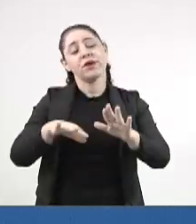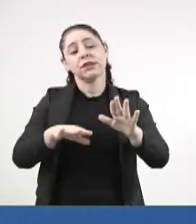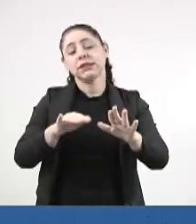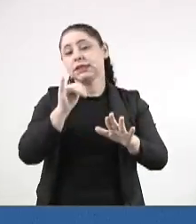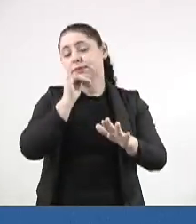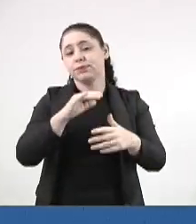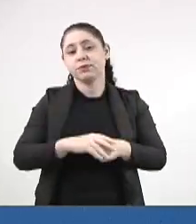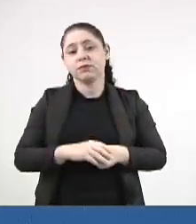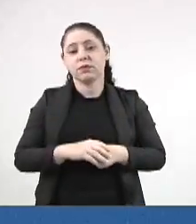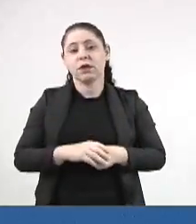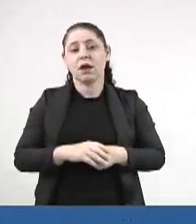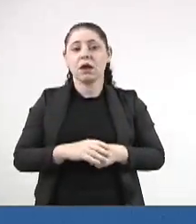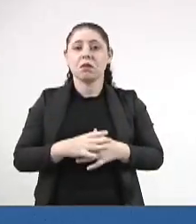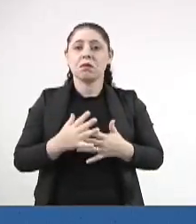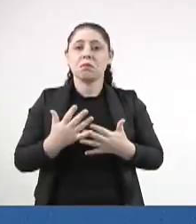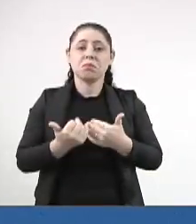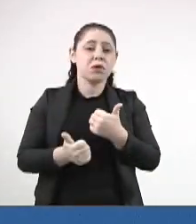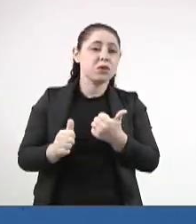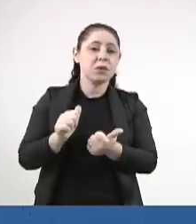ele ser aperfeiçoado,